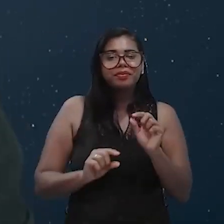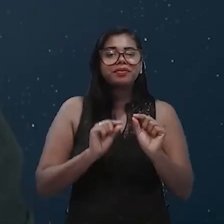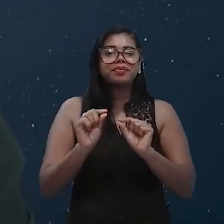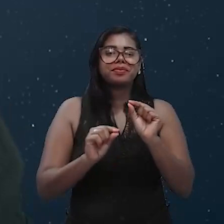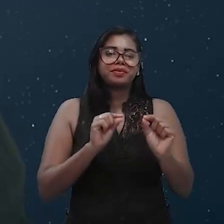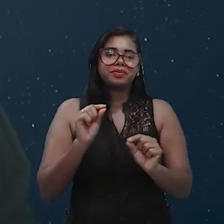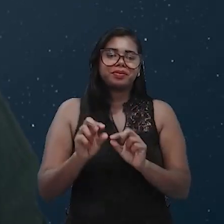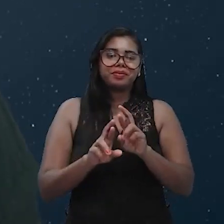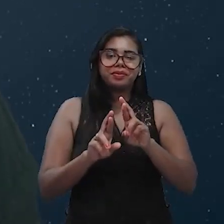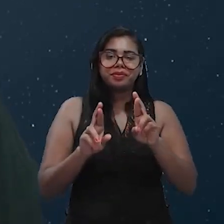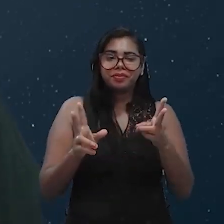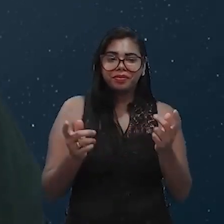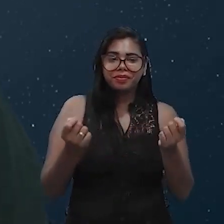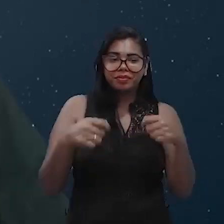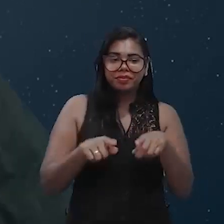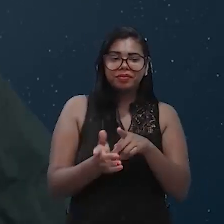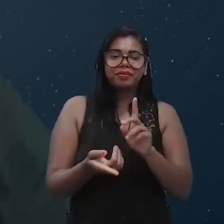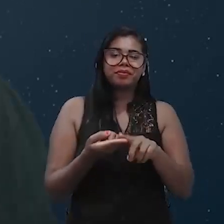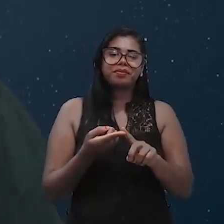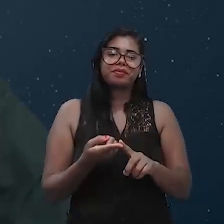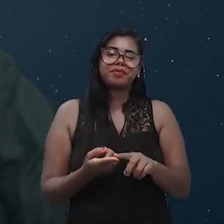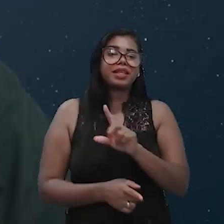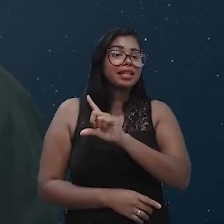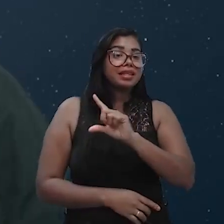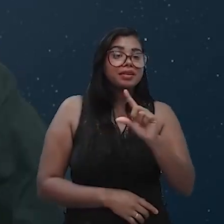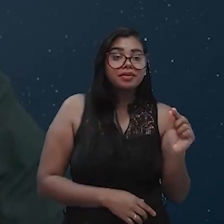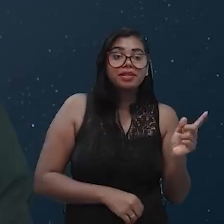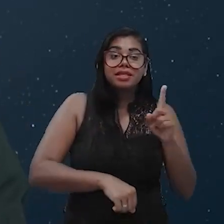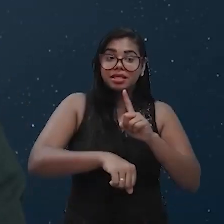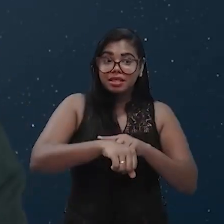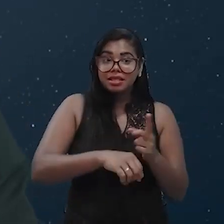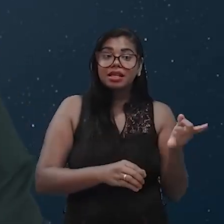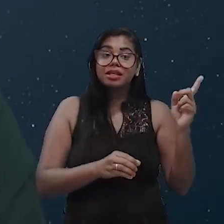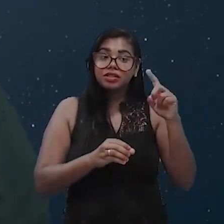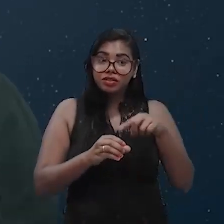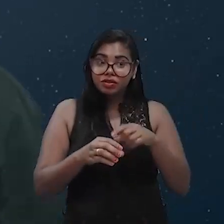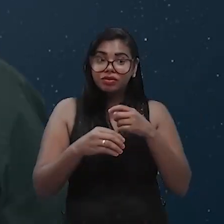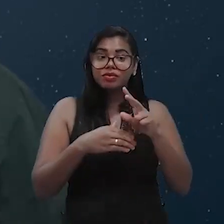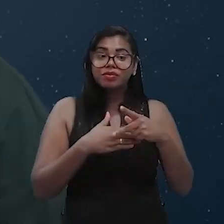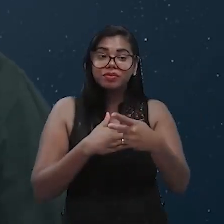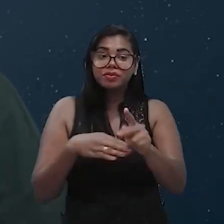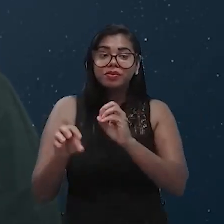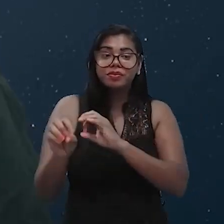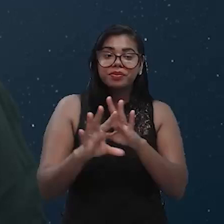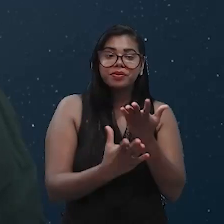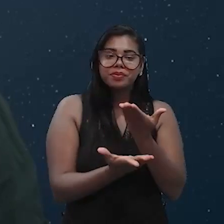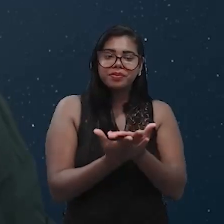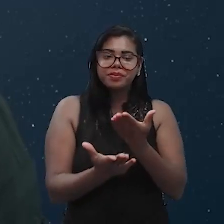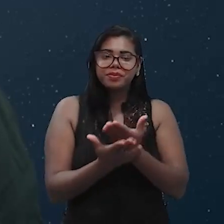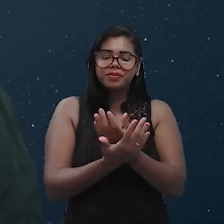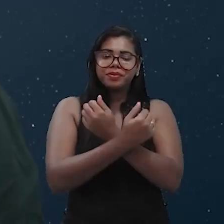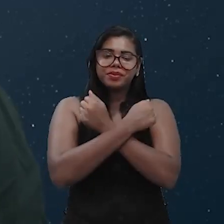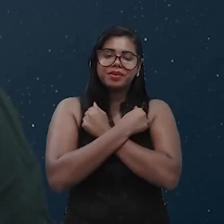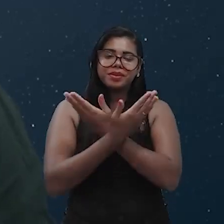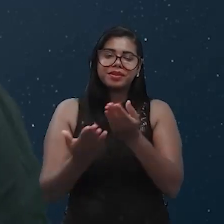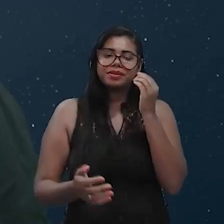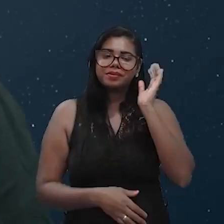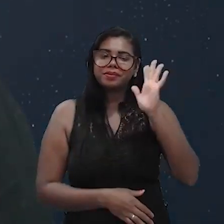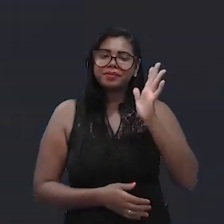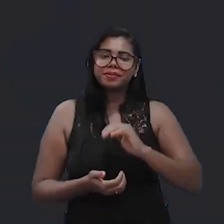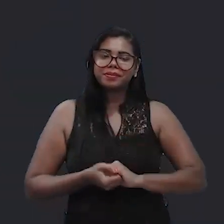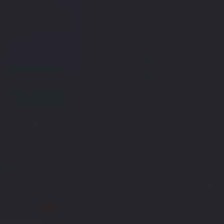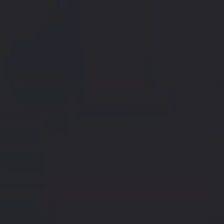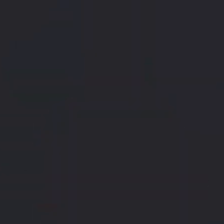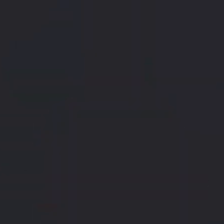diferença de potencial. Não sai daí, que daqui a pouquinho eu volto para continuarmos a nossa aula. Um grande abraço e até daqui a pouco. Tchau, tchau!